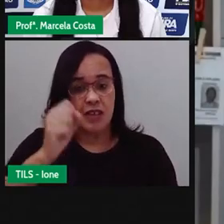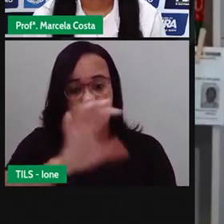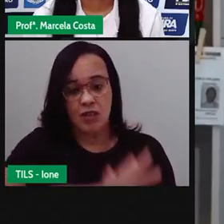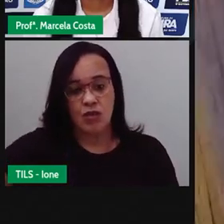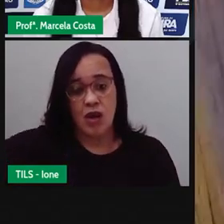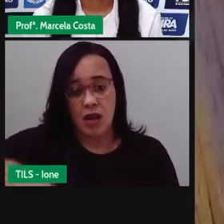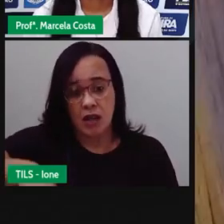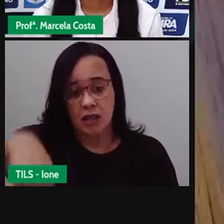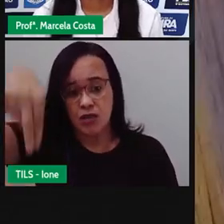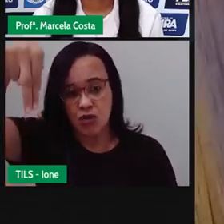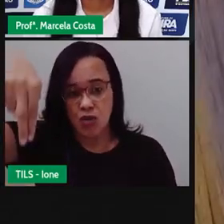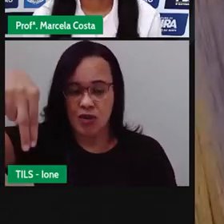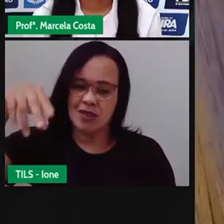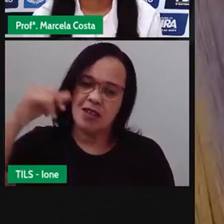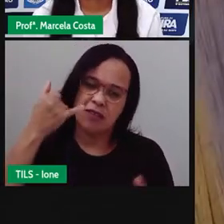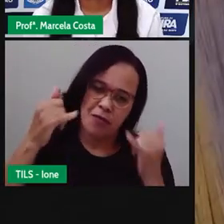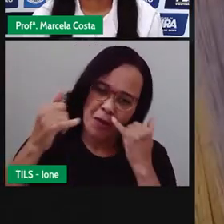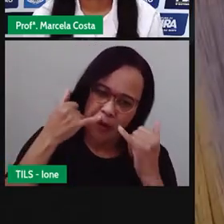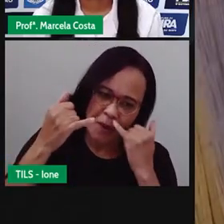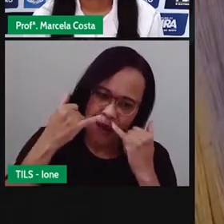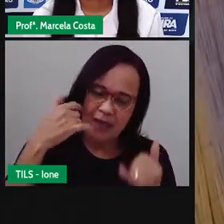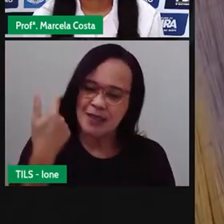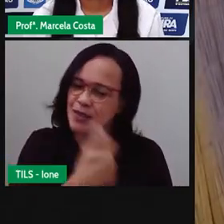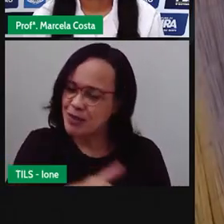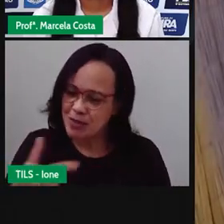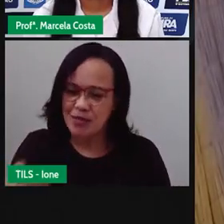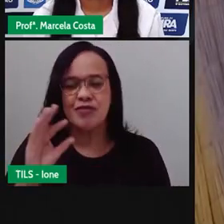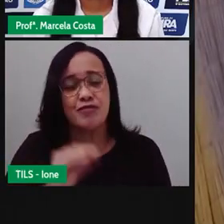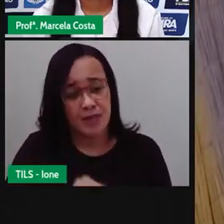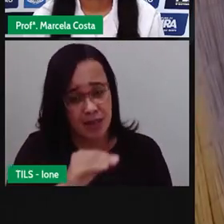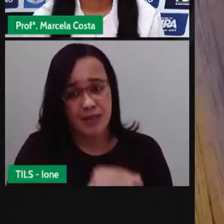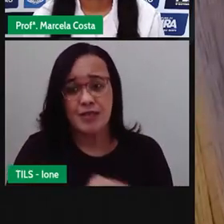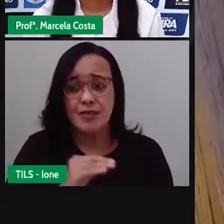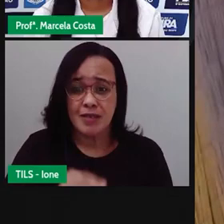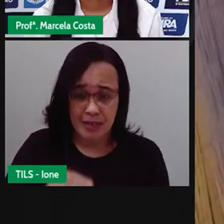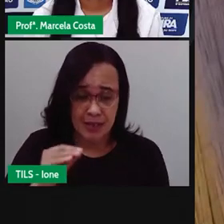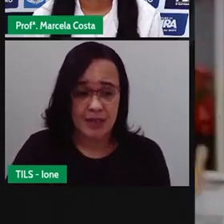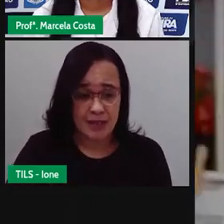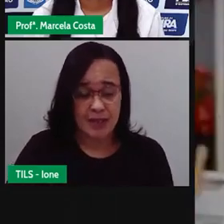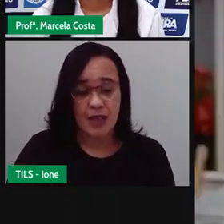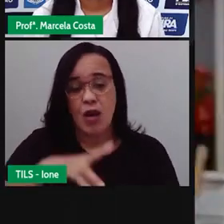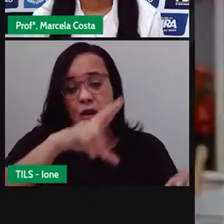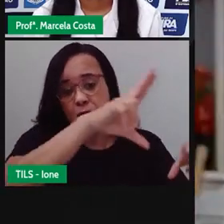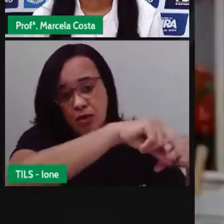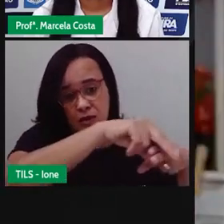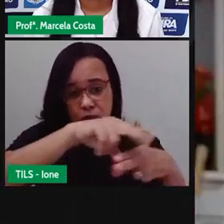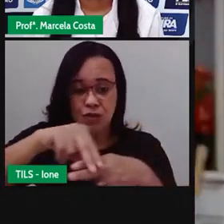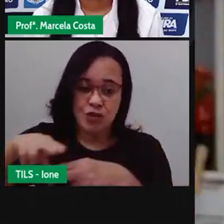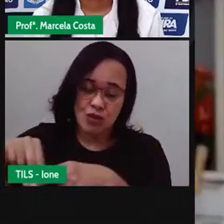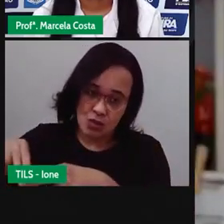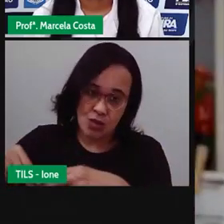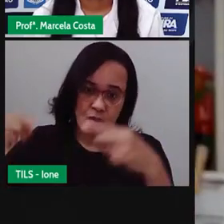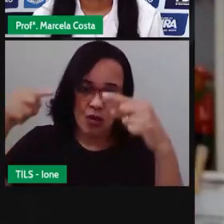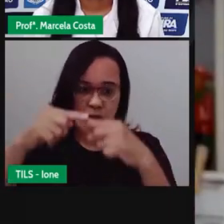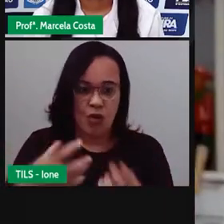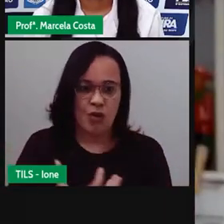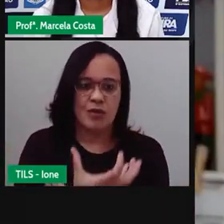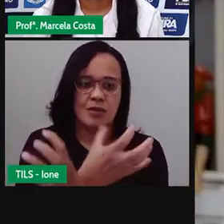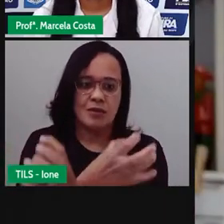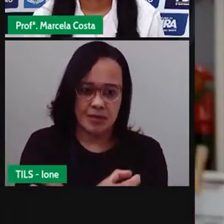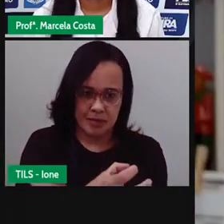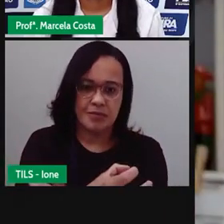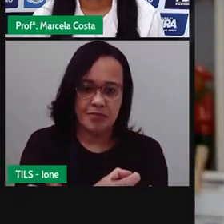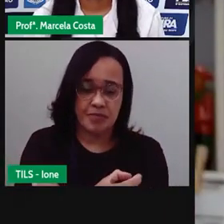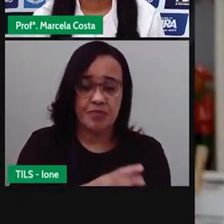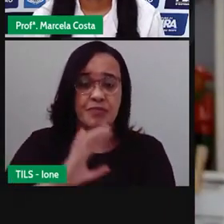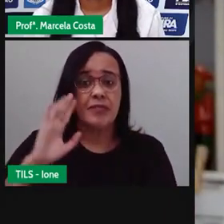informação, o folheto de Cordel foi o Jornal do Sertão. E era bastante vendido nas feiras do